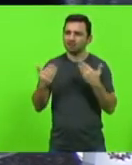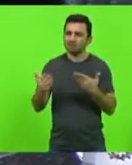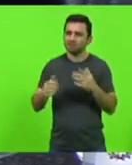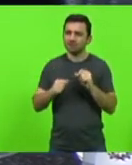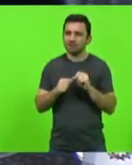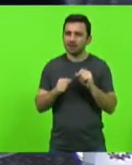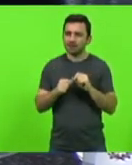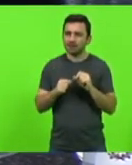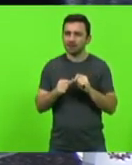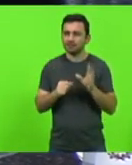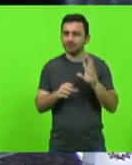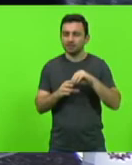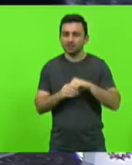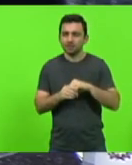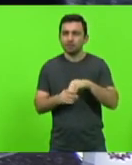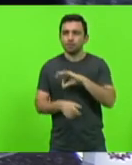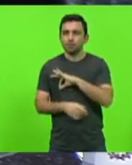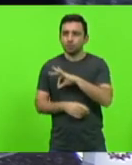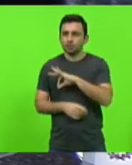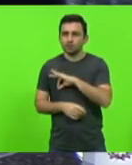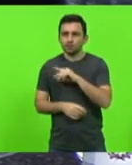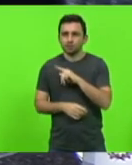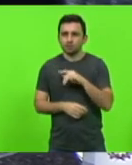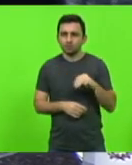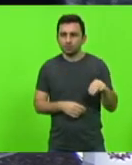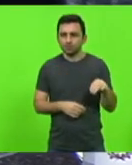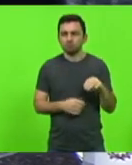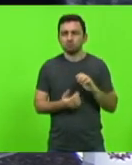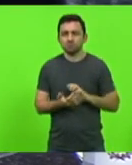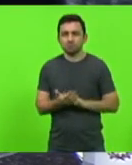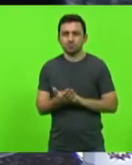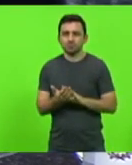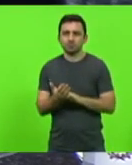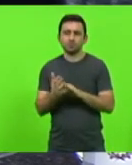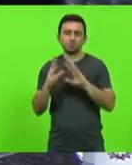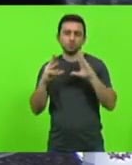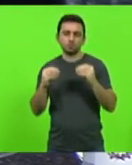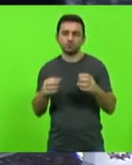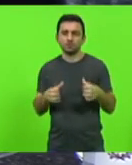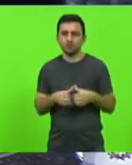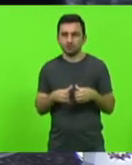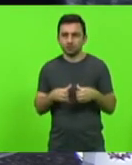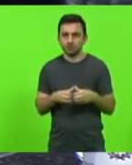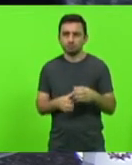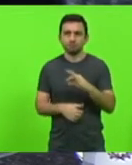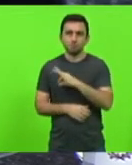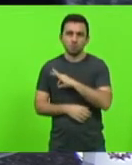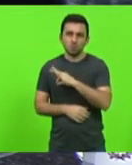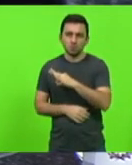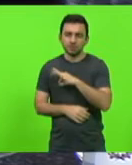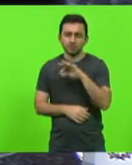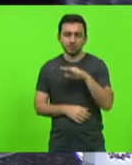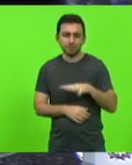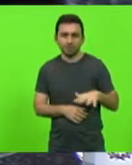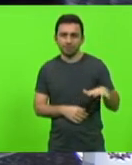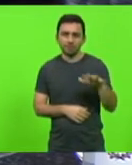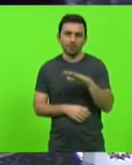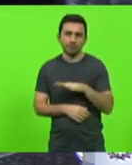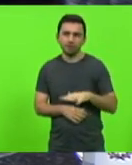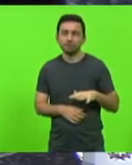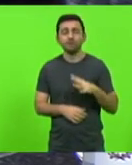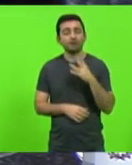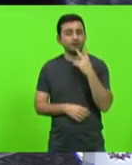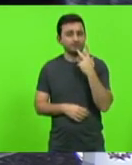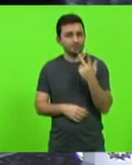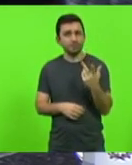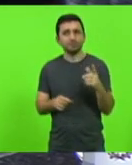diante da nossa polícia militar, enfim, parabenizar toda a equipe, a polícia de forma geral e dizer que eu acho que